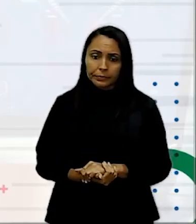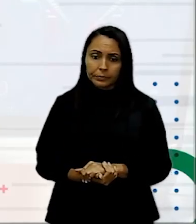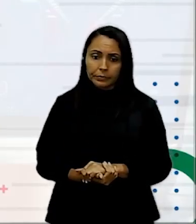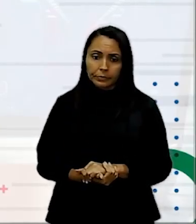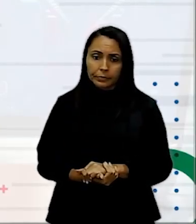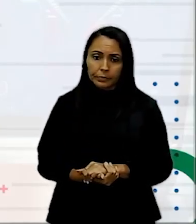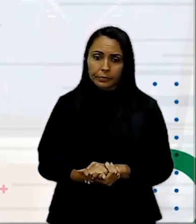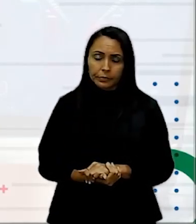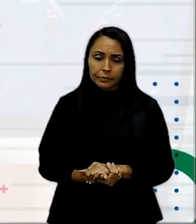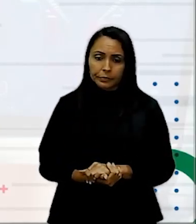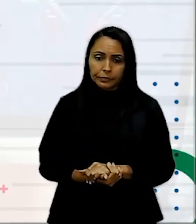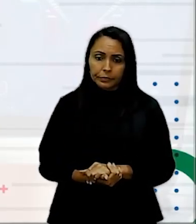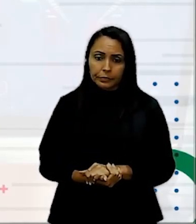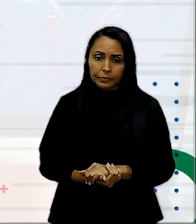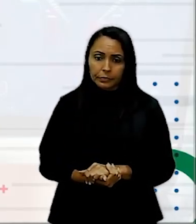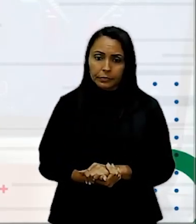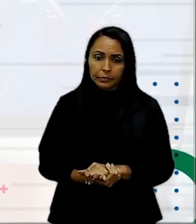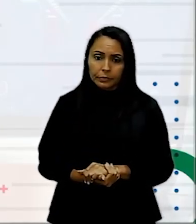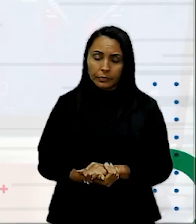Tenho aqui a minha tela